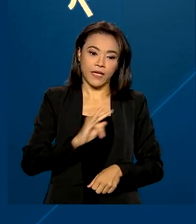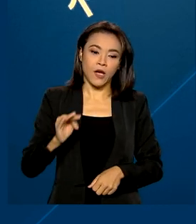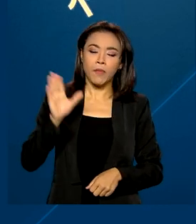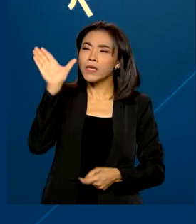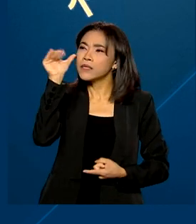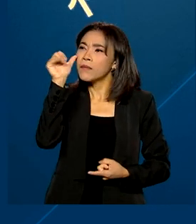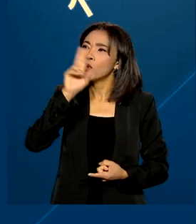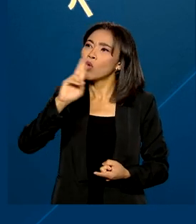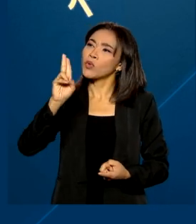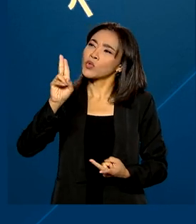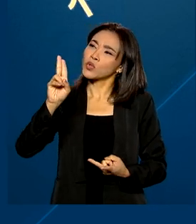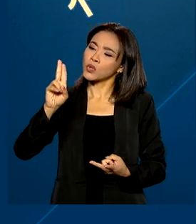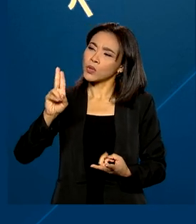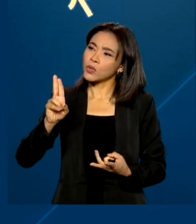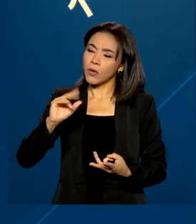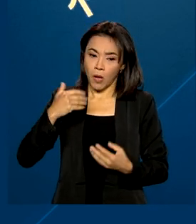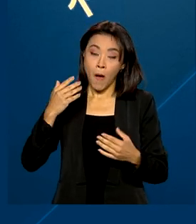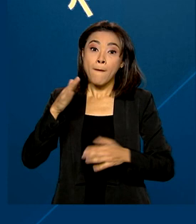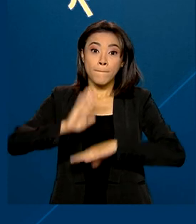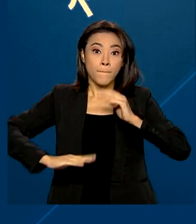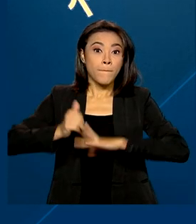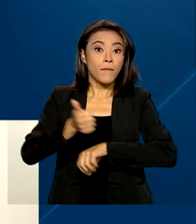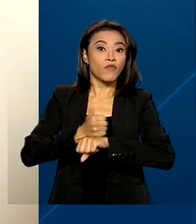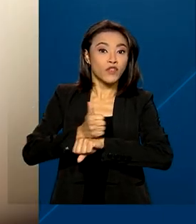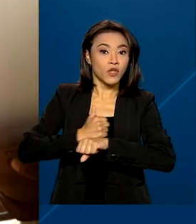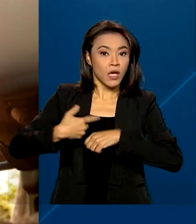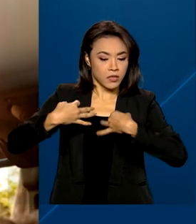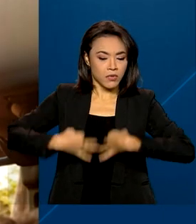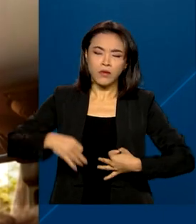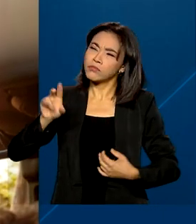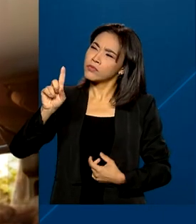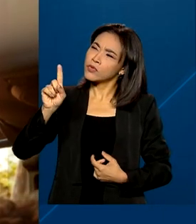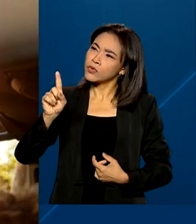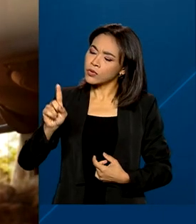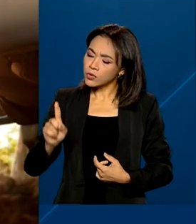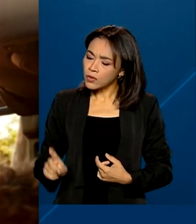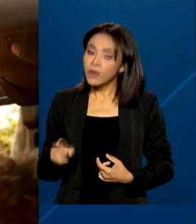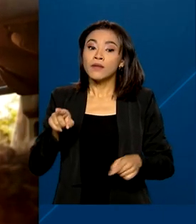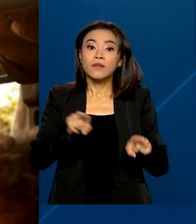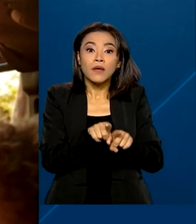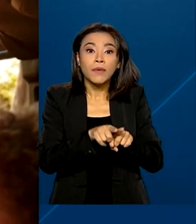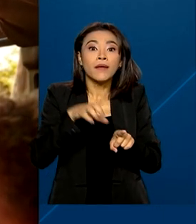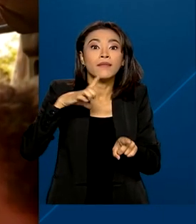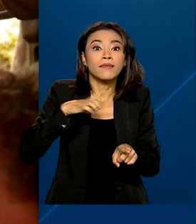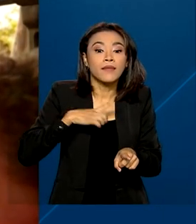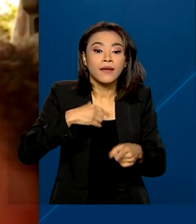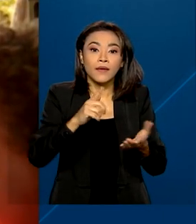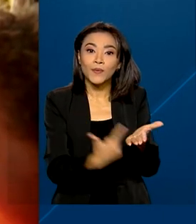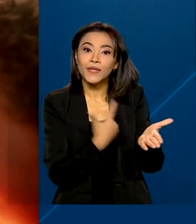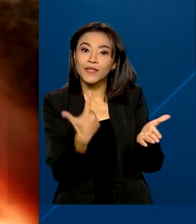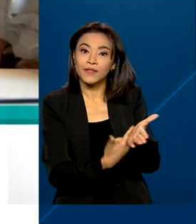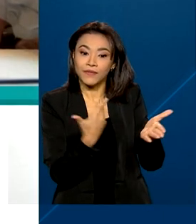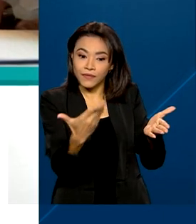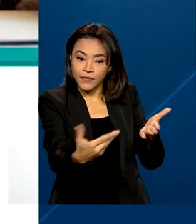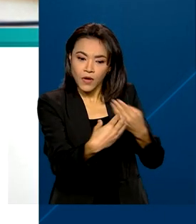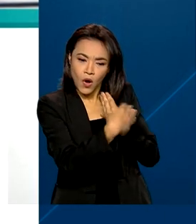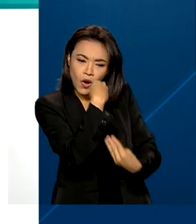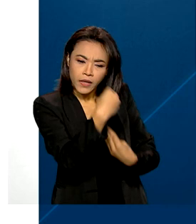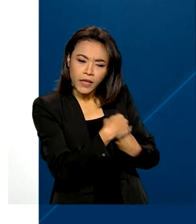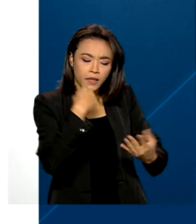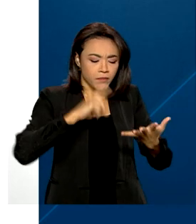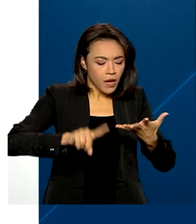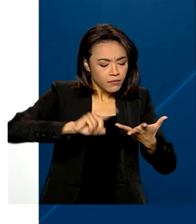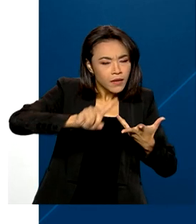estabelecimentos e profissionais regularizados. Tem também a cartilha do consumidor turista, que informa os